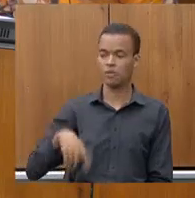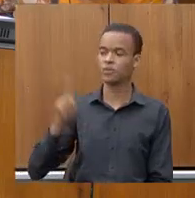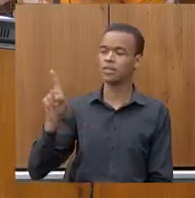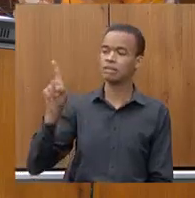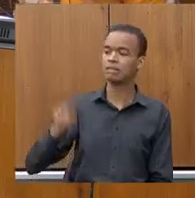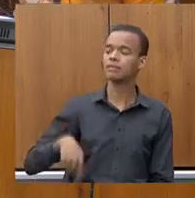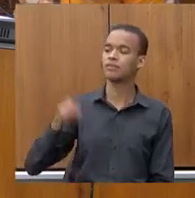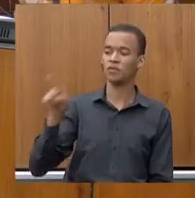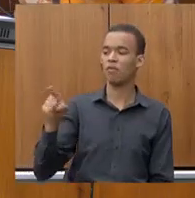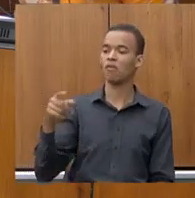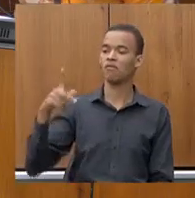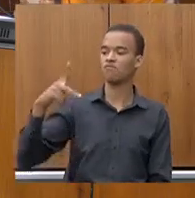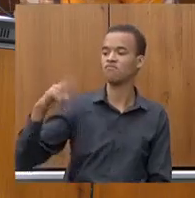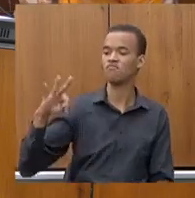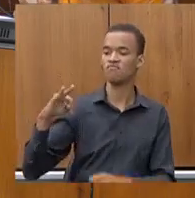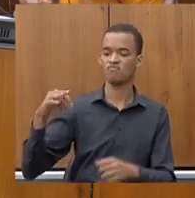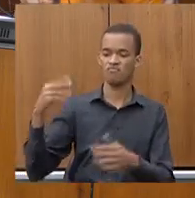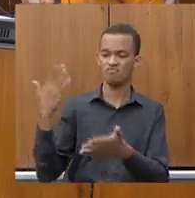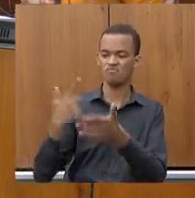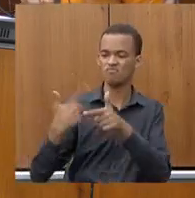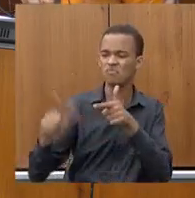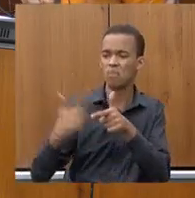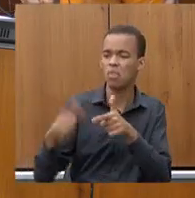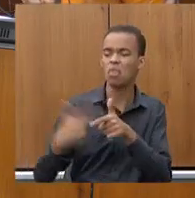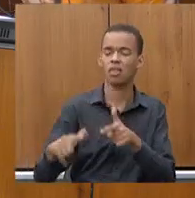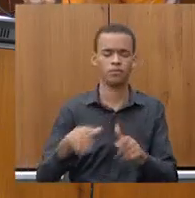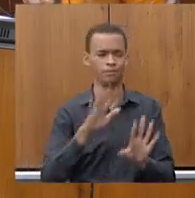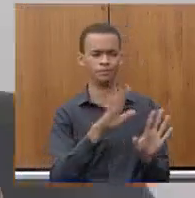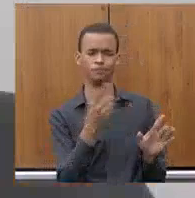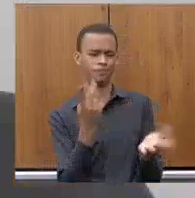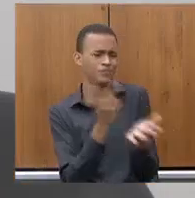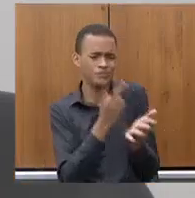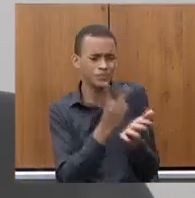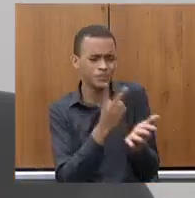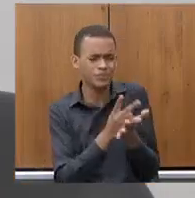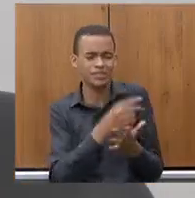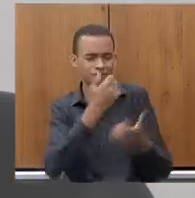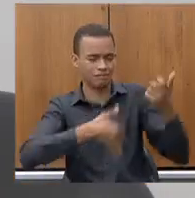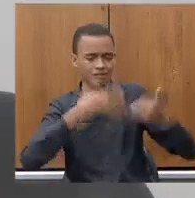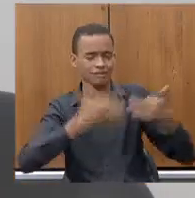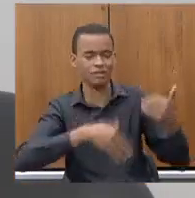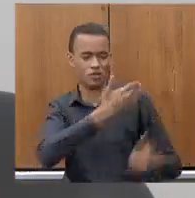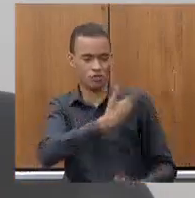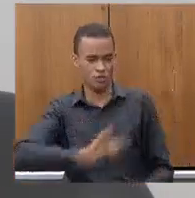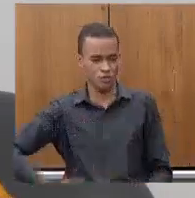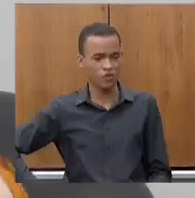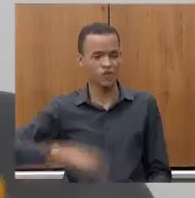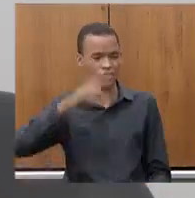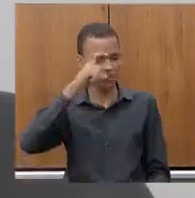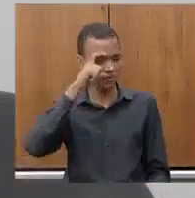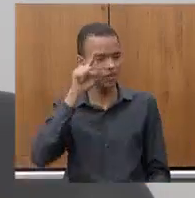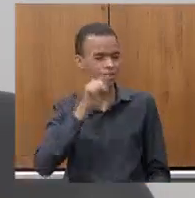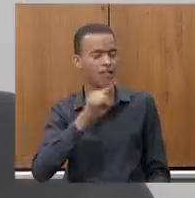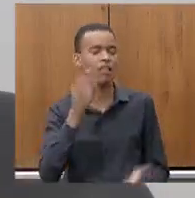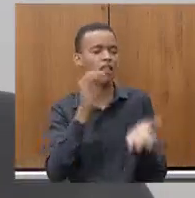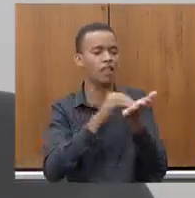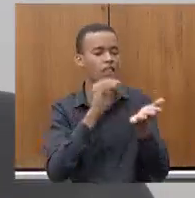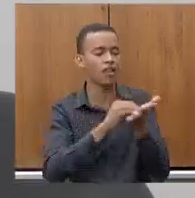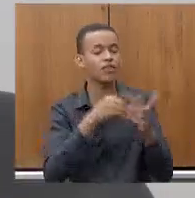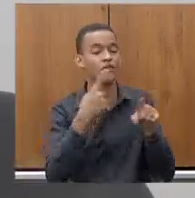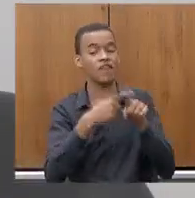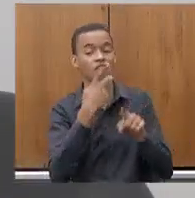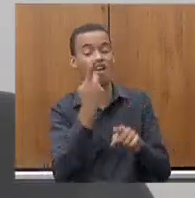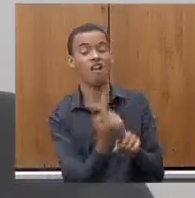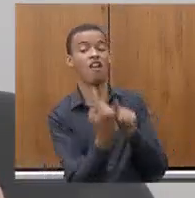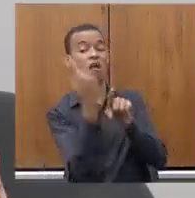sempre isso? Será que o governo Zema vai sempre se esconder na deficiência da sua gestão falando da gestão do seu antecessor